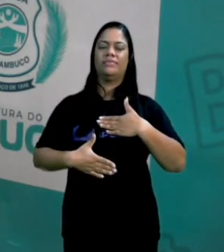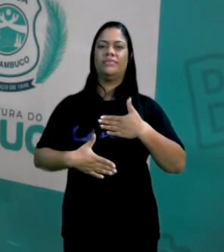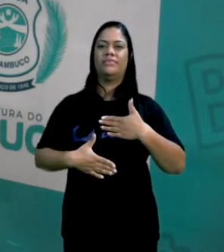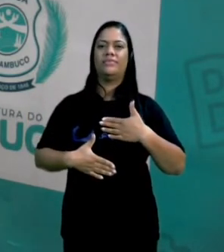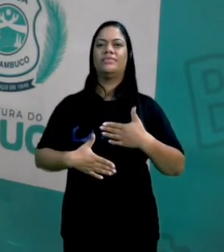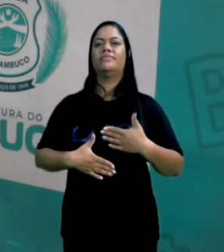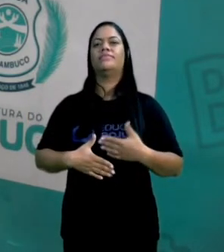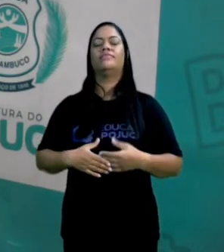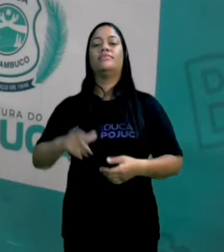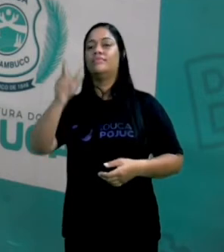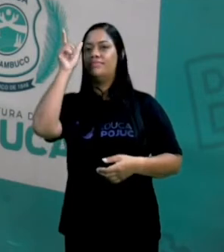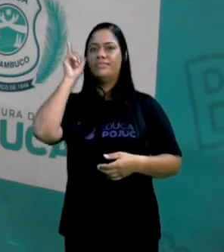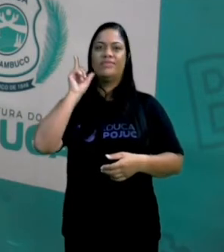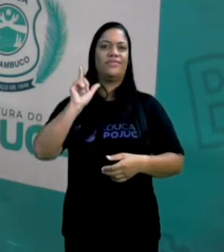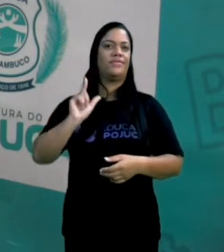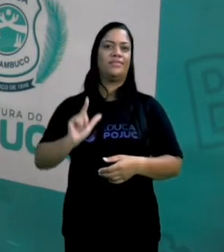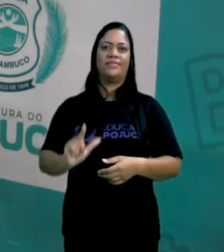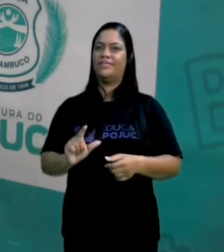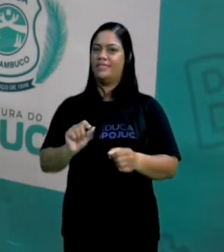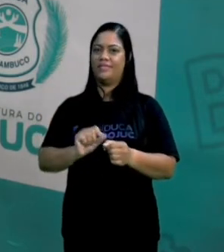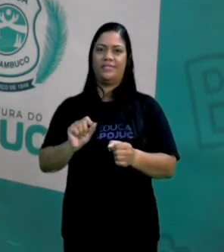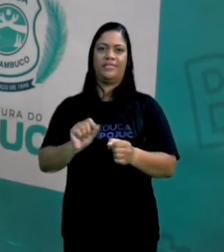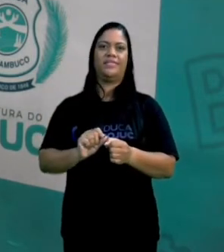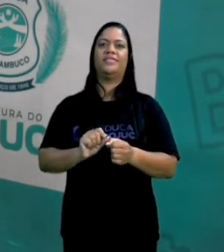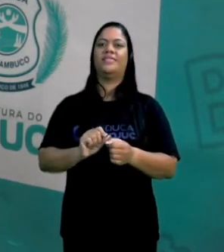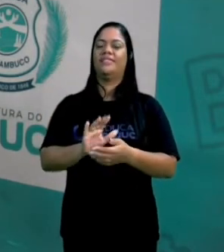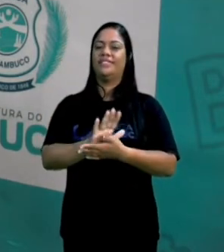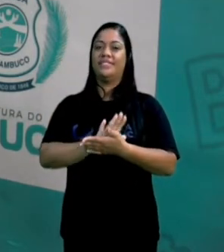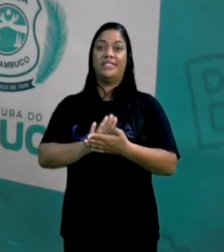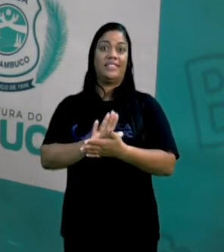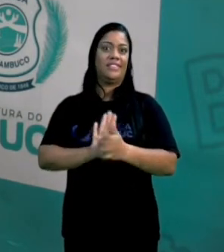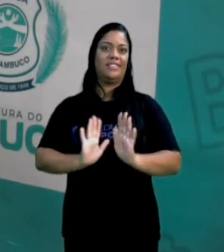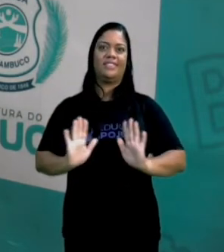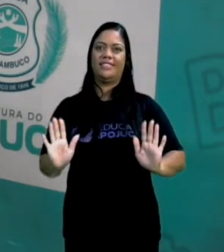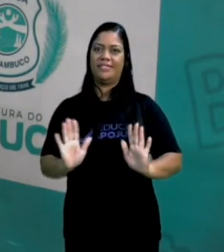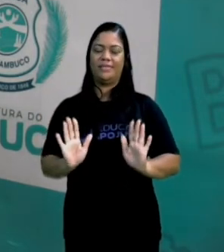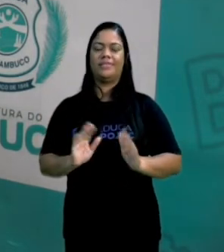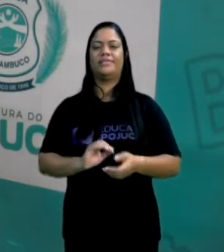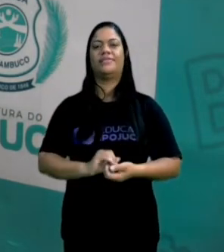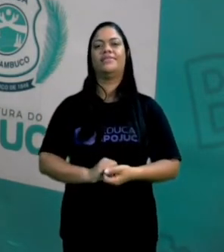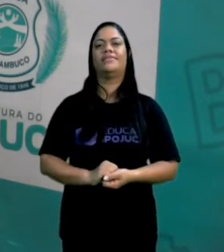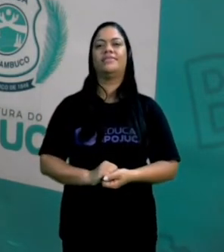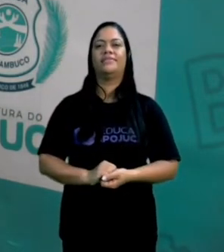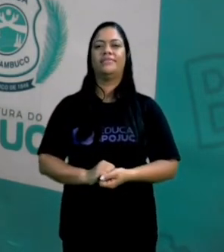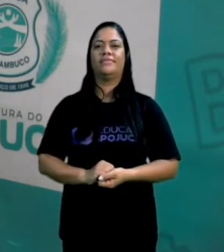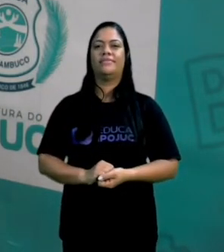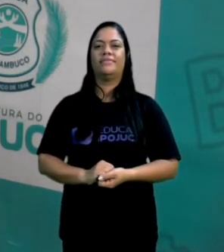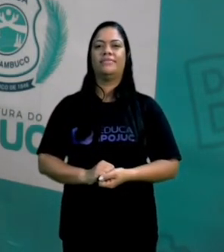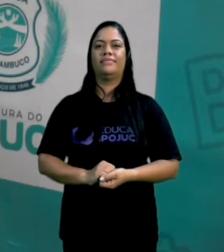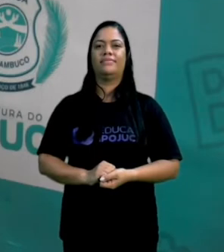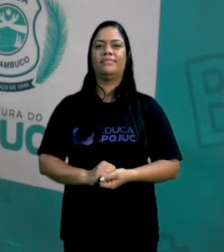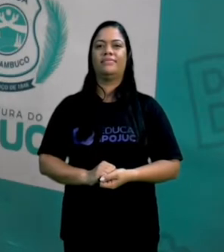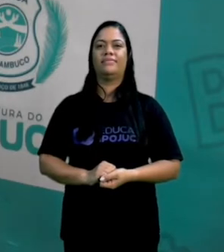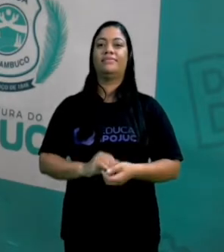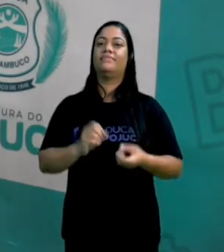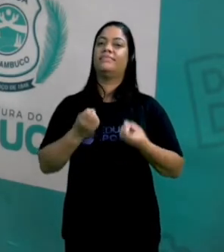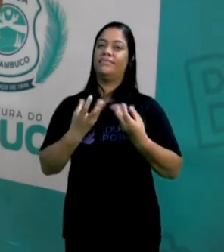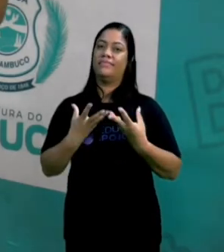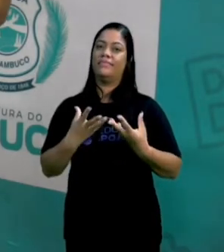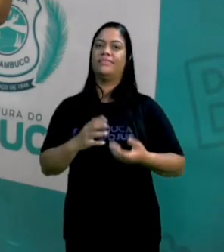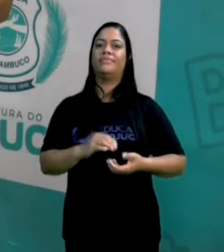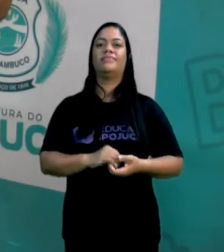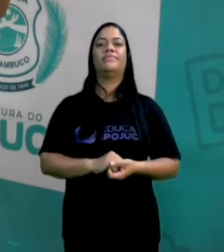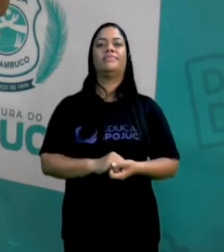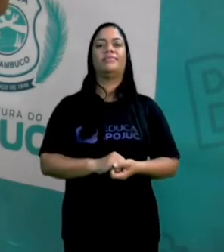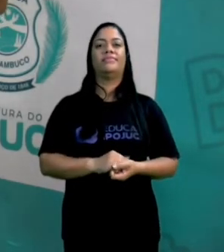que você não consegue mais realizar nem aquela atividade, nem outras atividades, tá? Bom, o